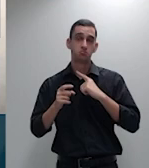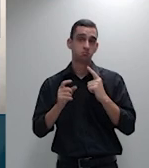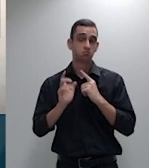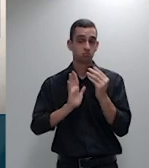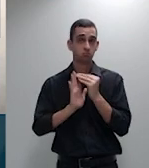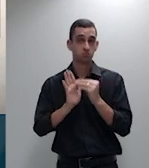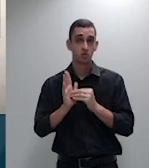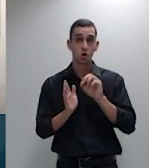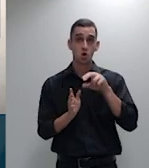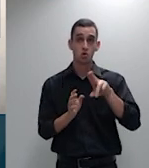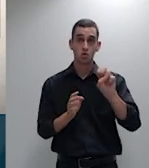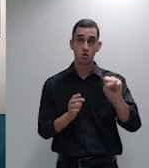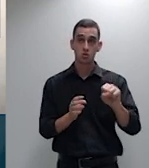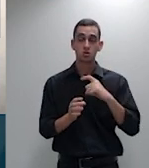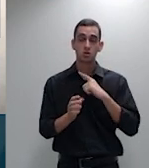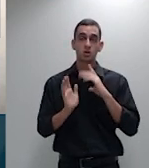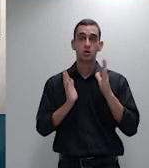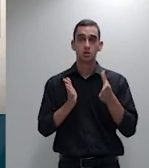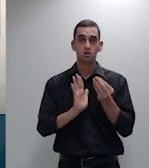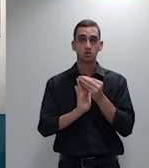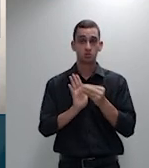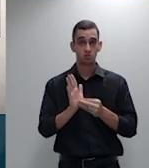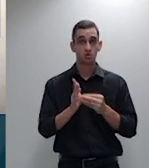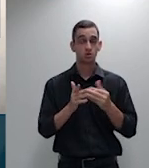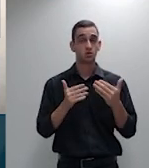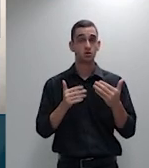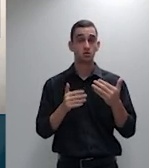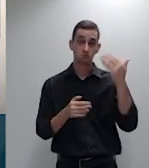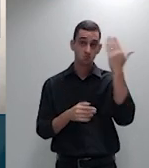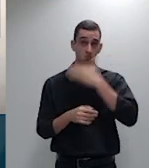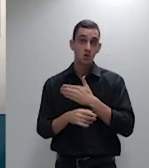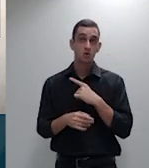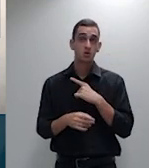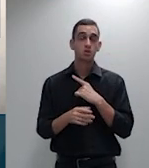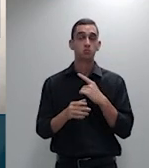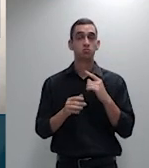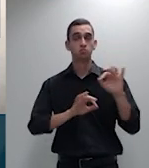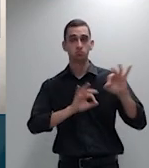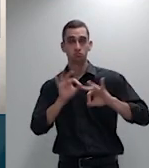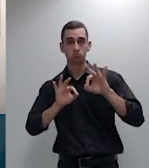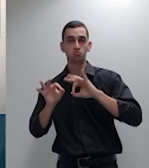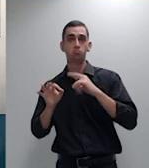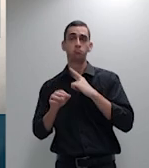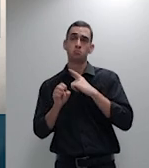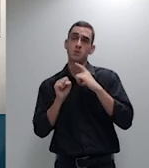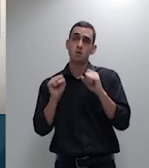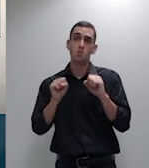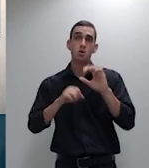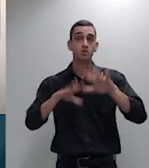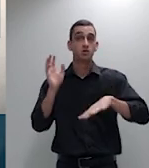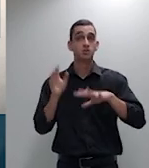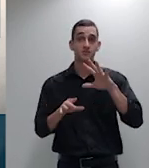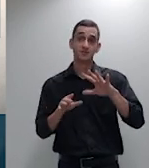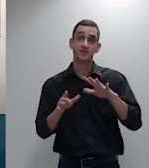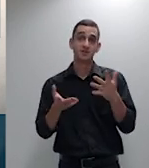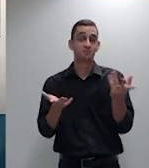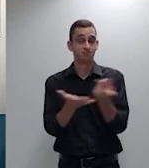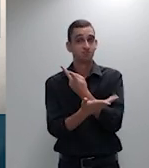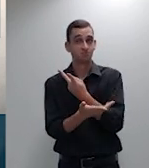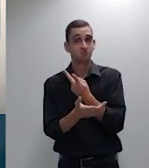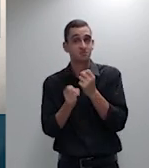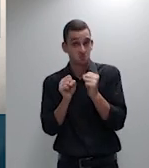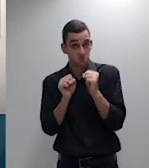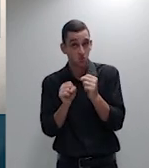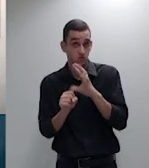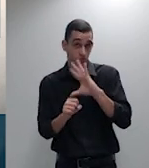em circunstâncias especiais é claro que o Estado pode se equivocar mas terá que ser aferida no caso concreto